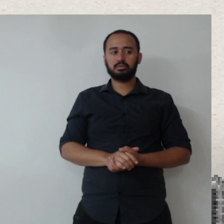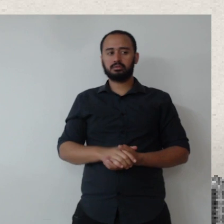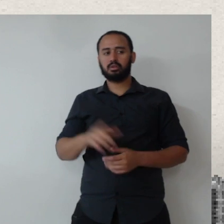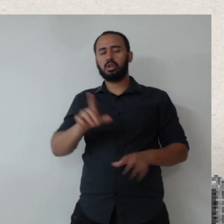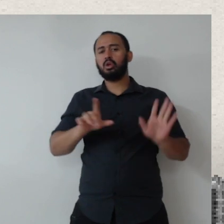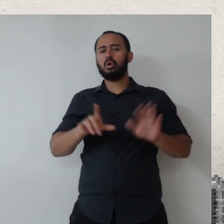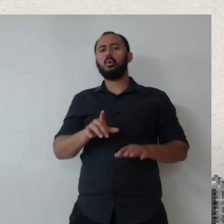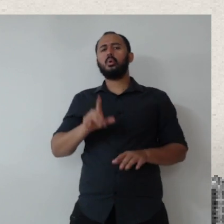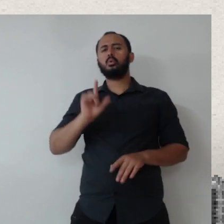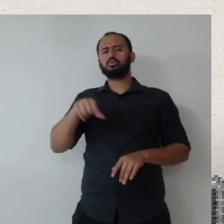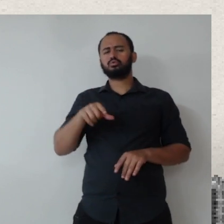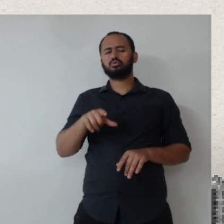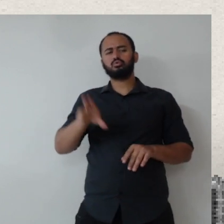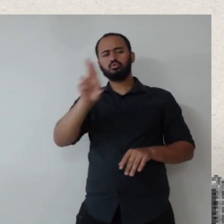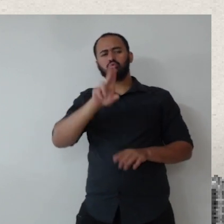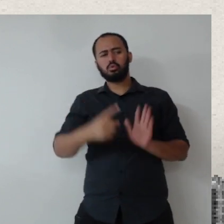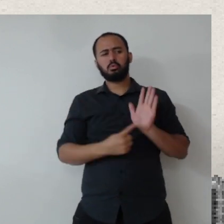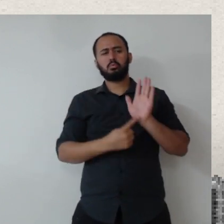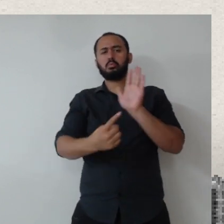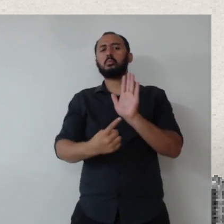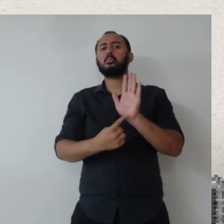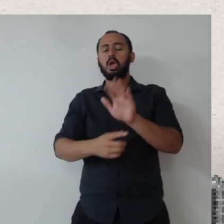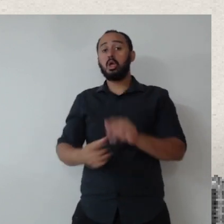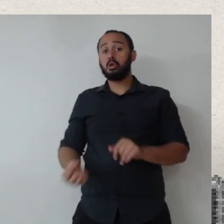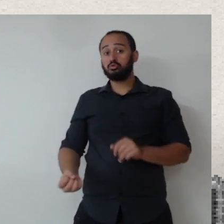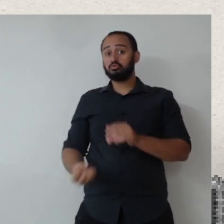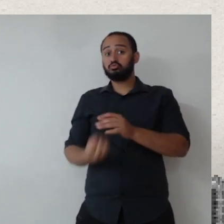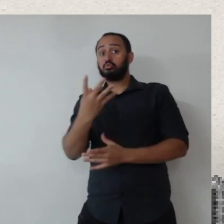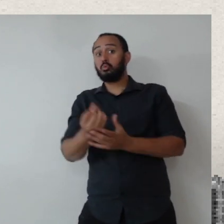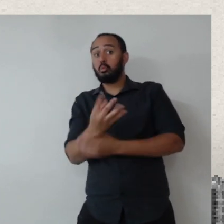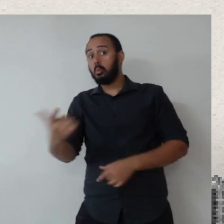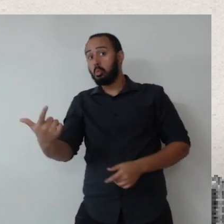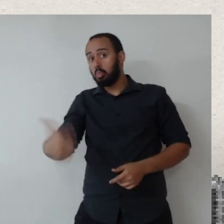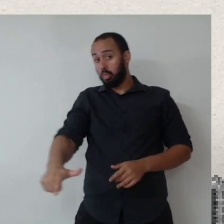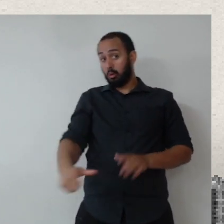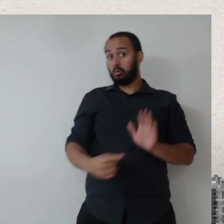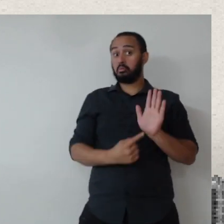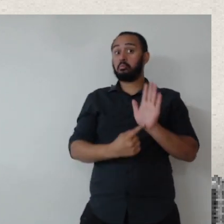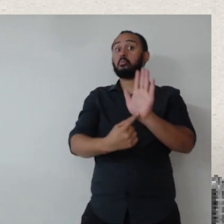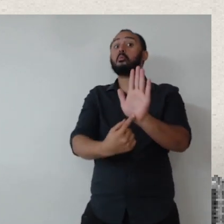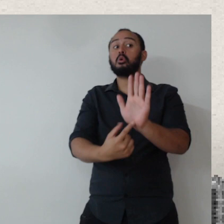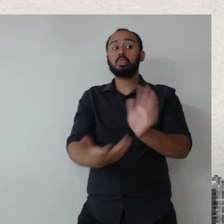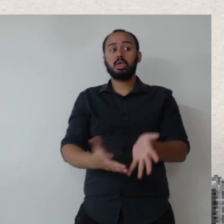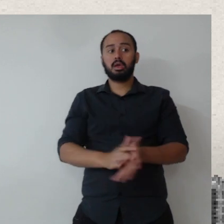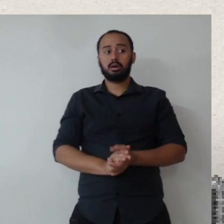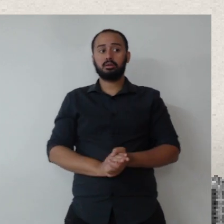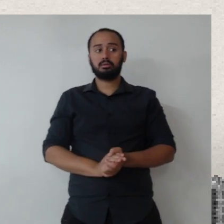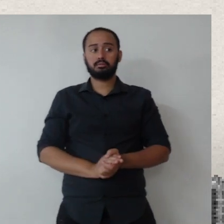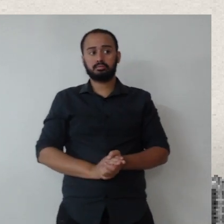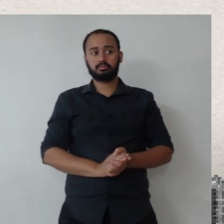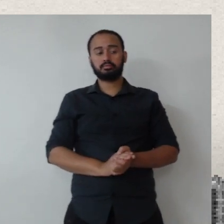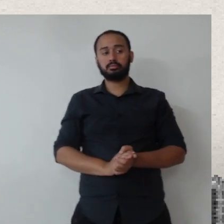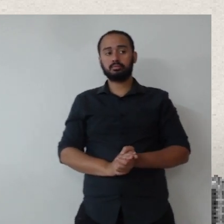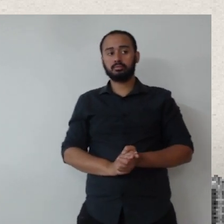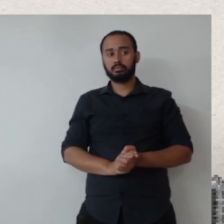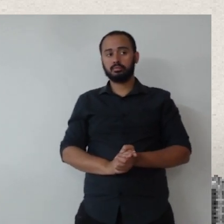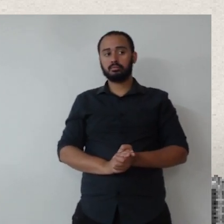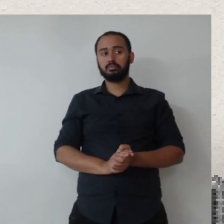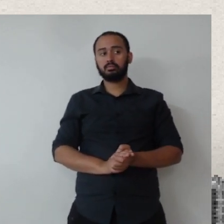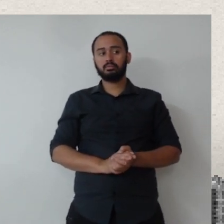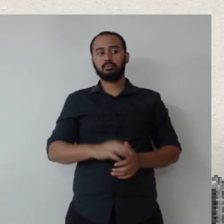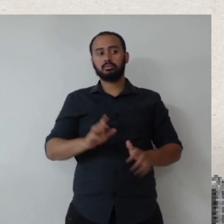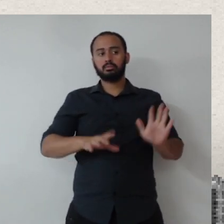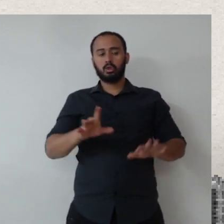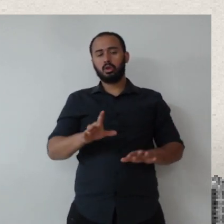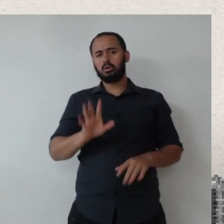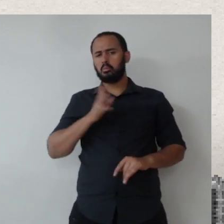modelos da AGU, que agora saíram mais modelos ainda, eles trazem a questão da sustentabilidade, inclusive tendo que justificar como você colocou. Agora,